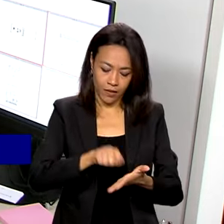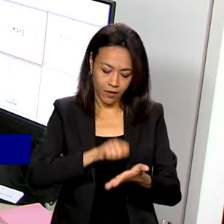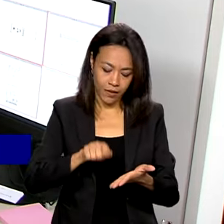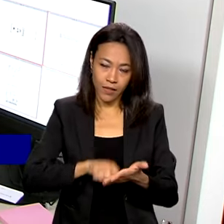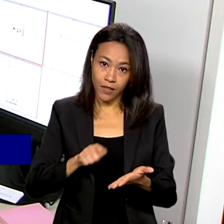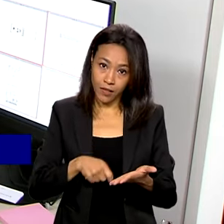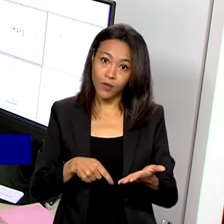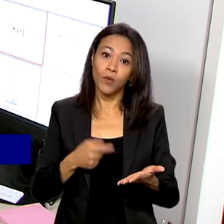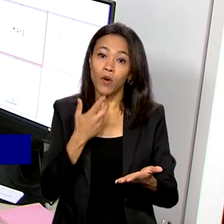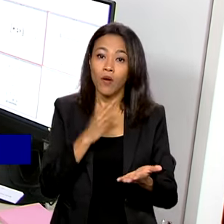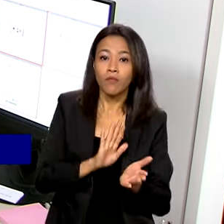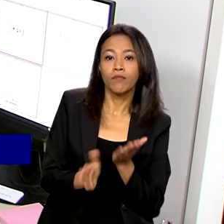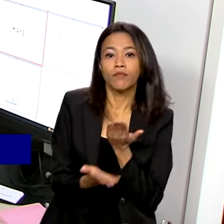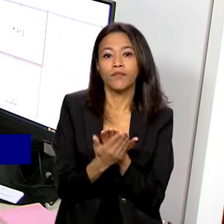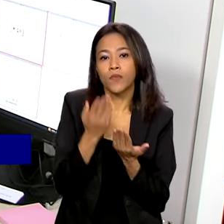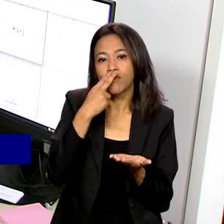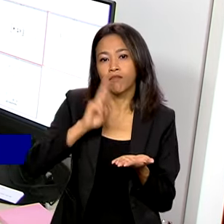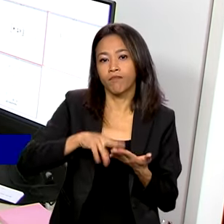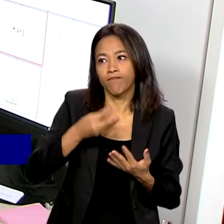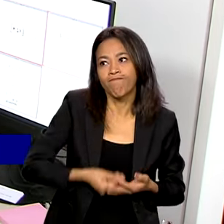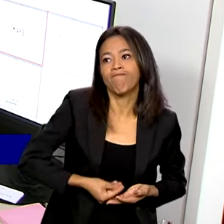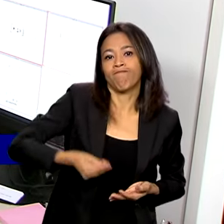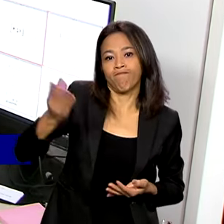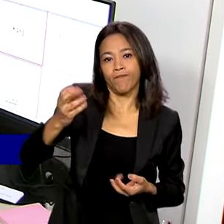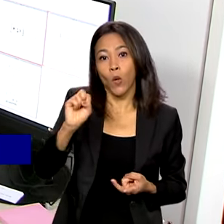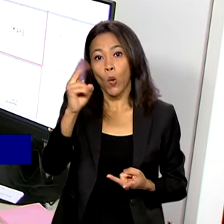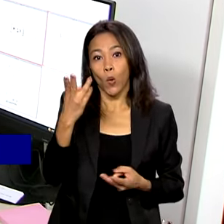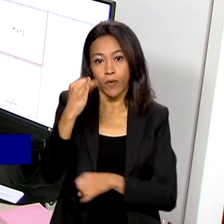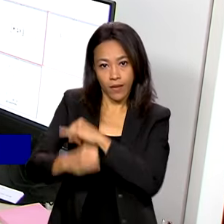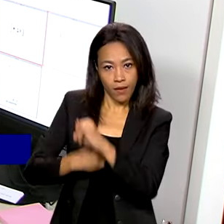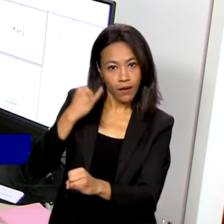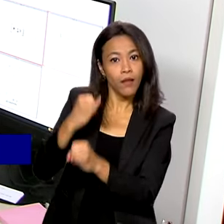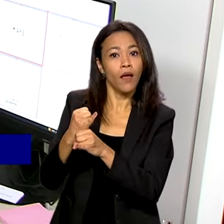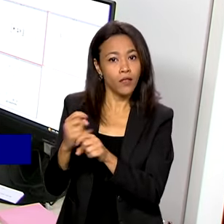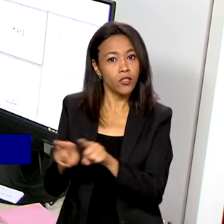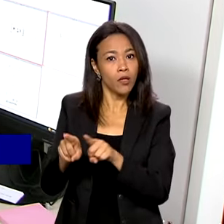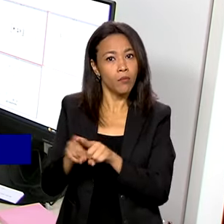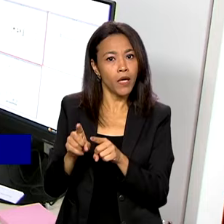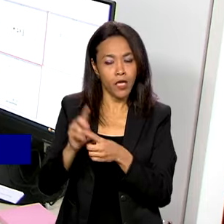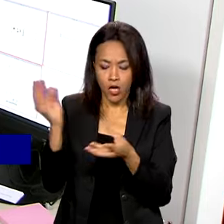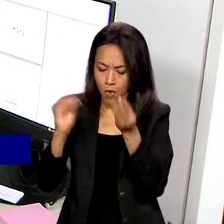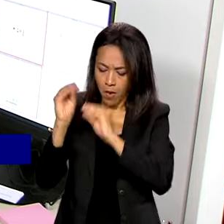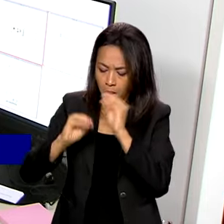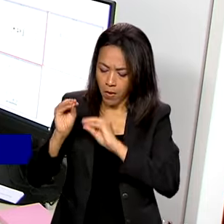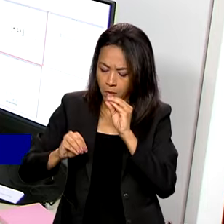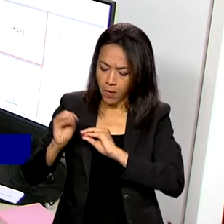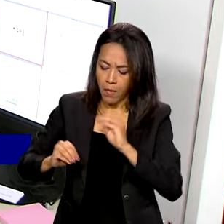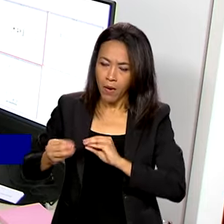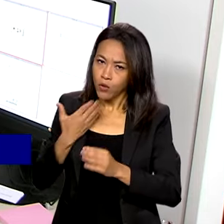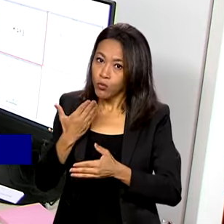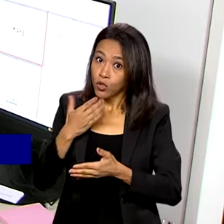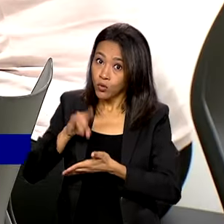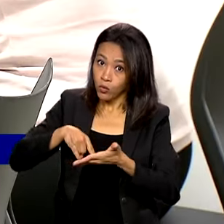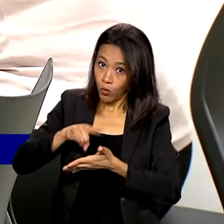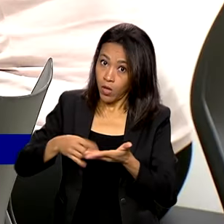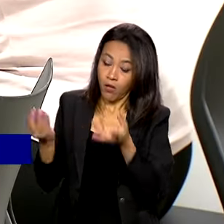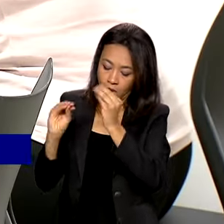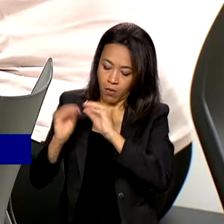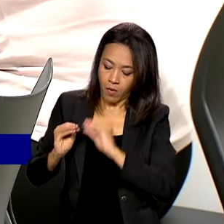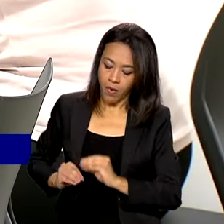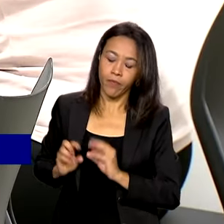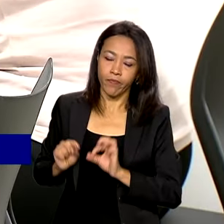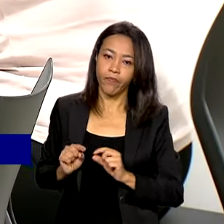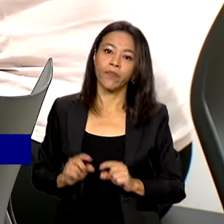enviando os formulários pelos correios ou pela internet, preenchendo os documentos requisitados. As